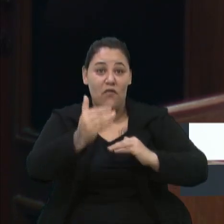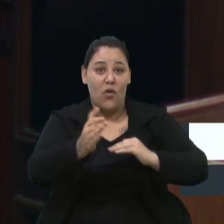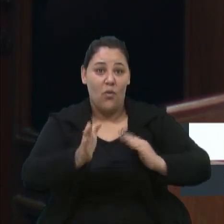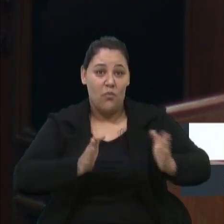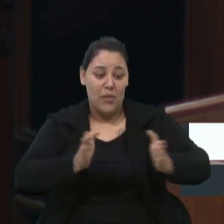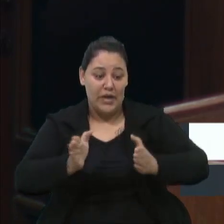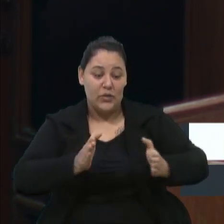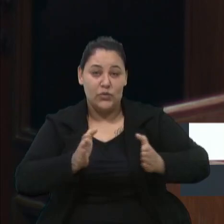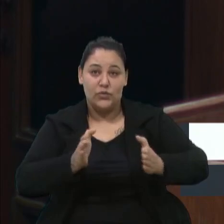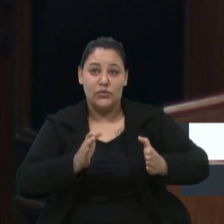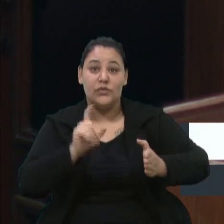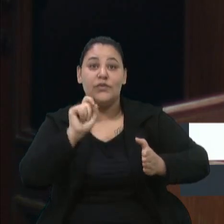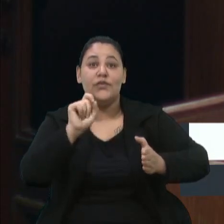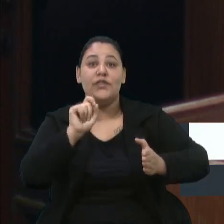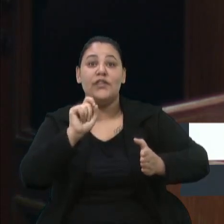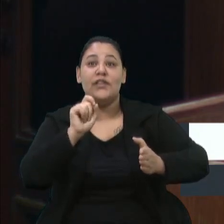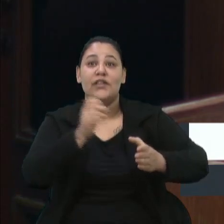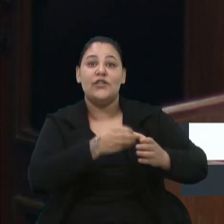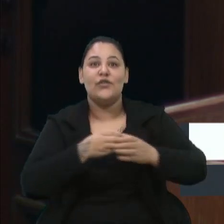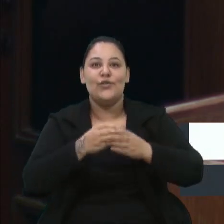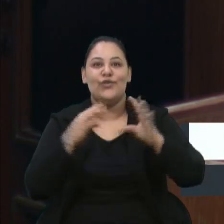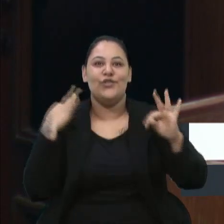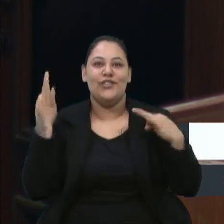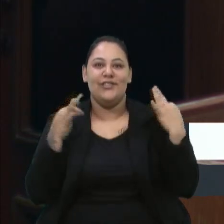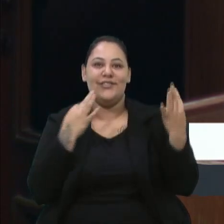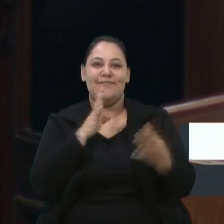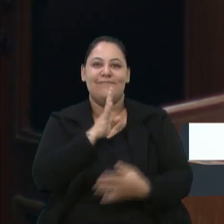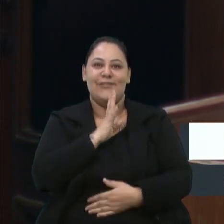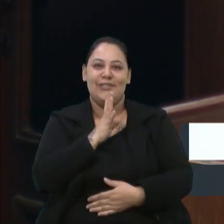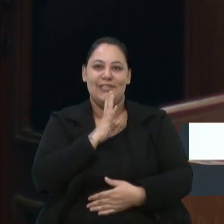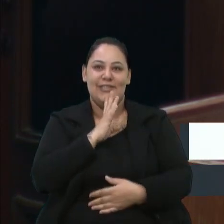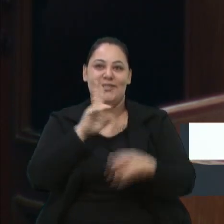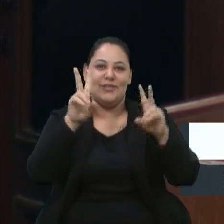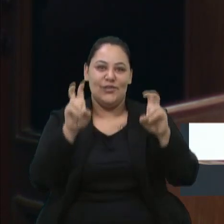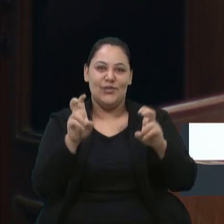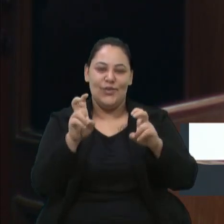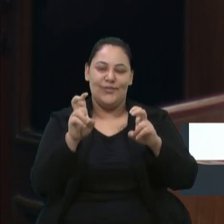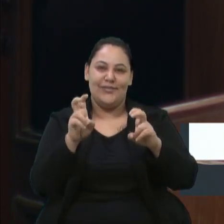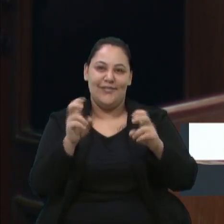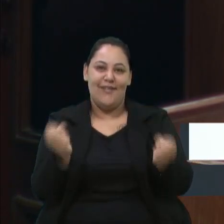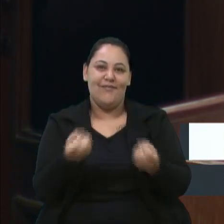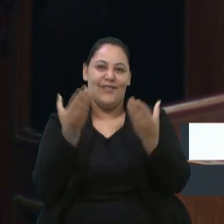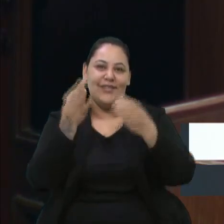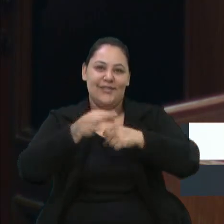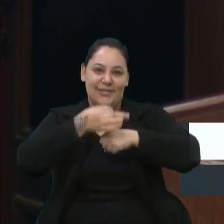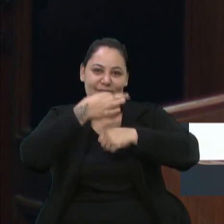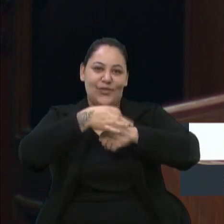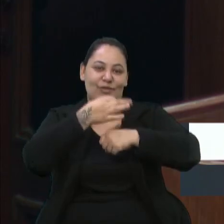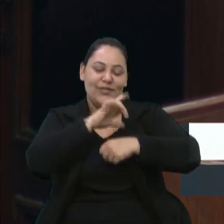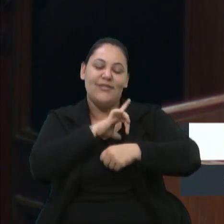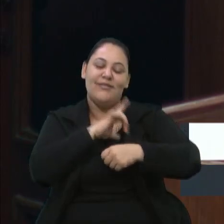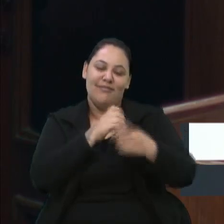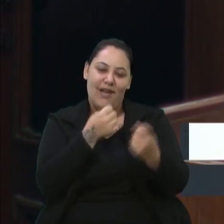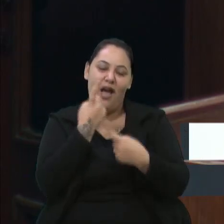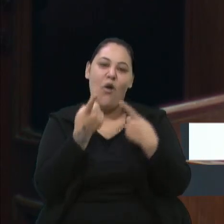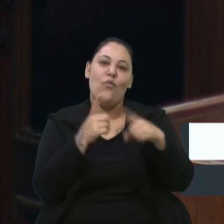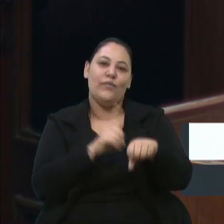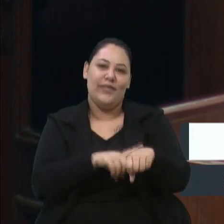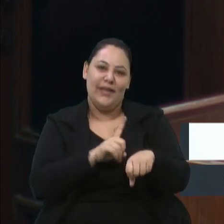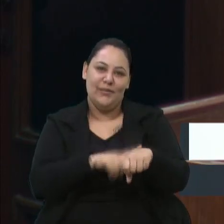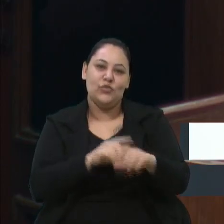o que é que o nosso turista vai conhecer sobre a Festa da Uva? Então, há algum tempo também, gente vem